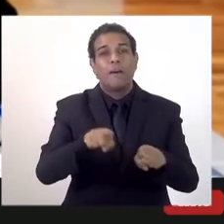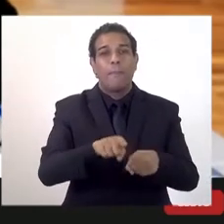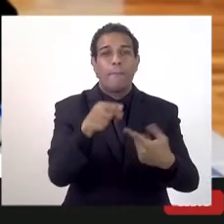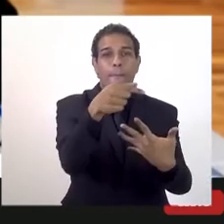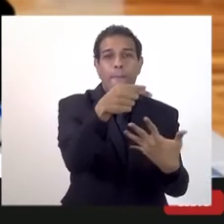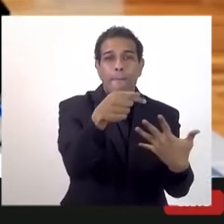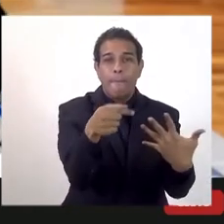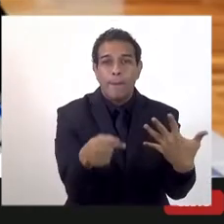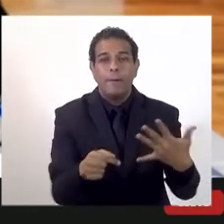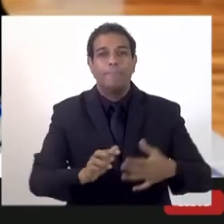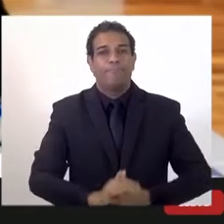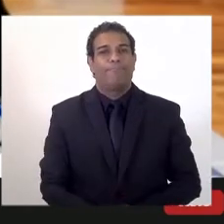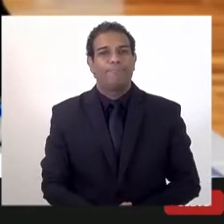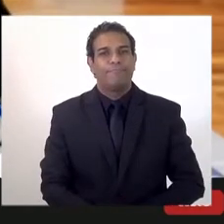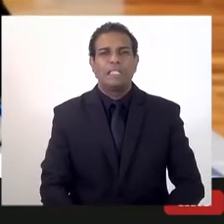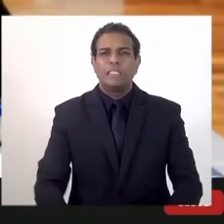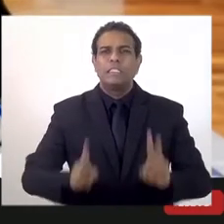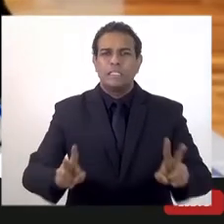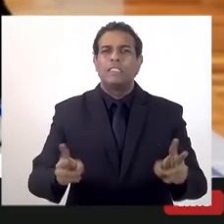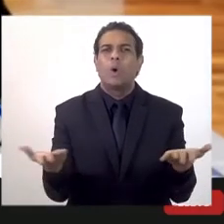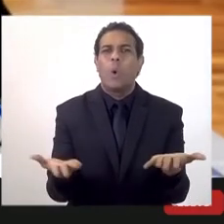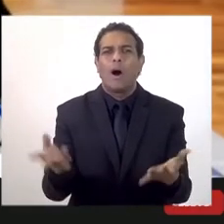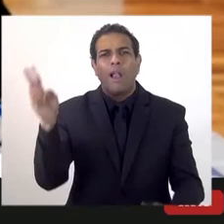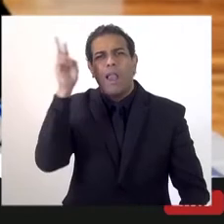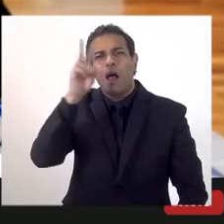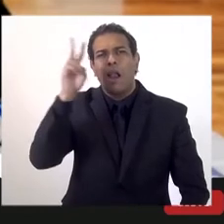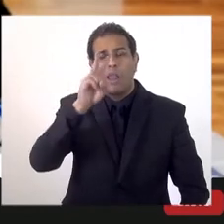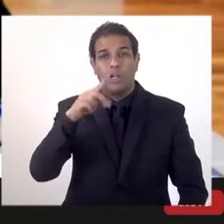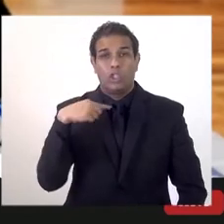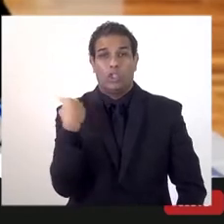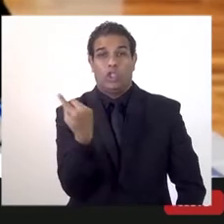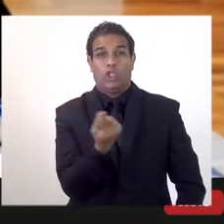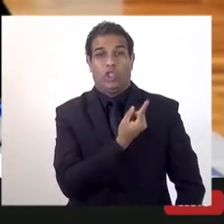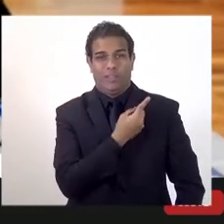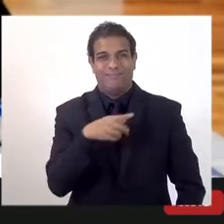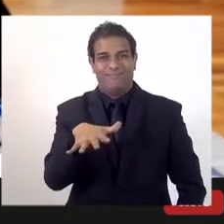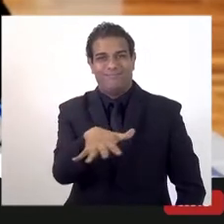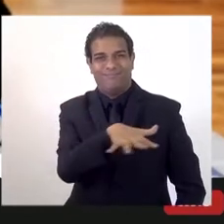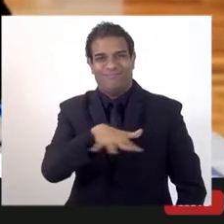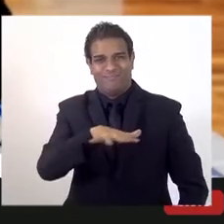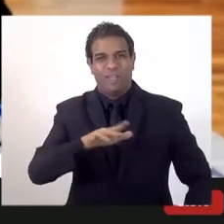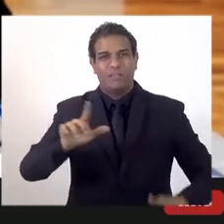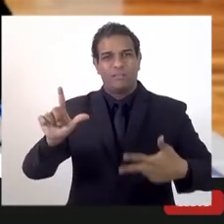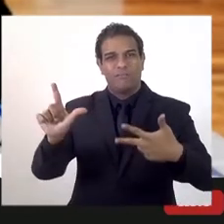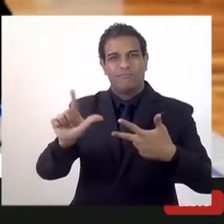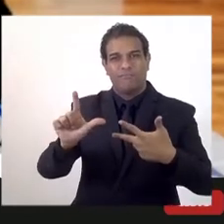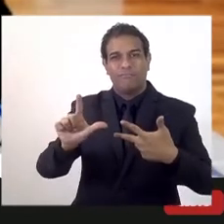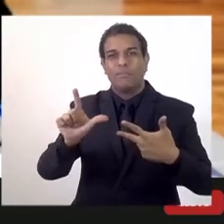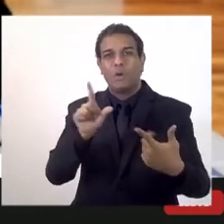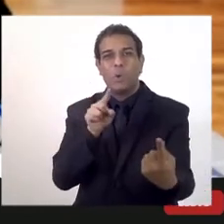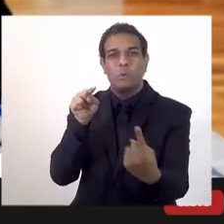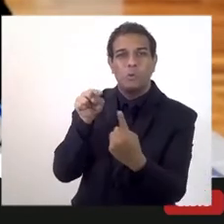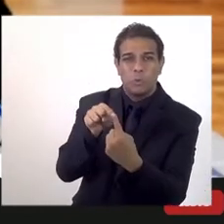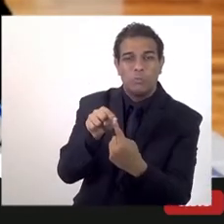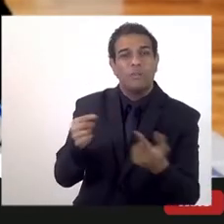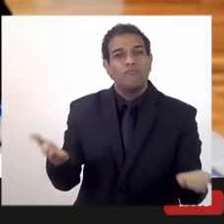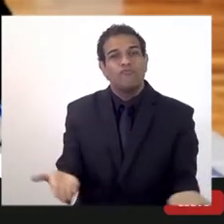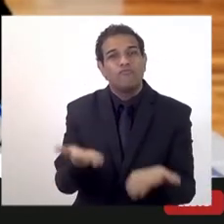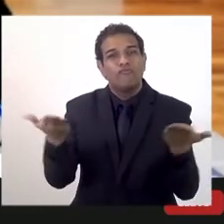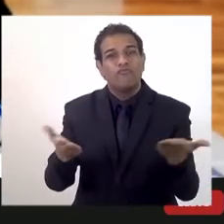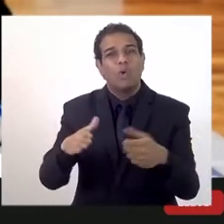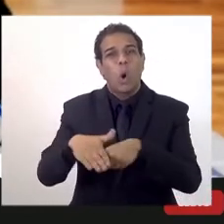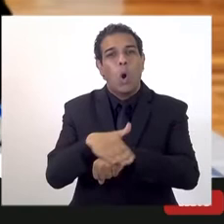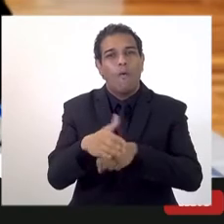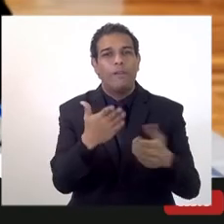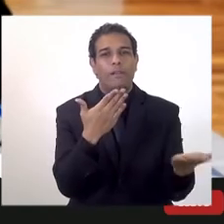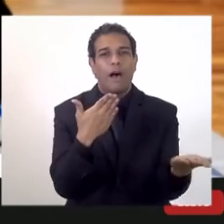coisa. E sempre lembrando que aqui nós somos o legislativo, né? E a nossa função aqui é isso mesmo, ouvir